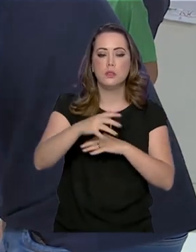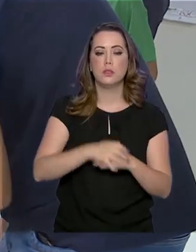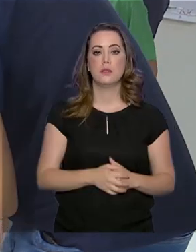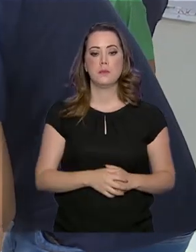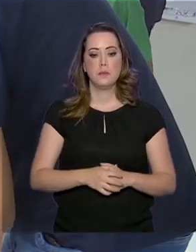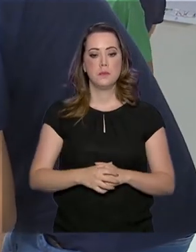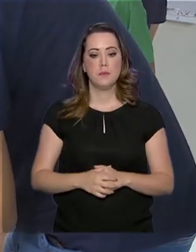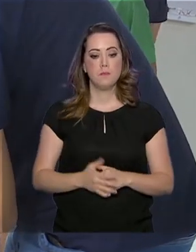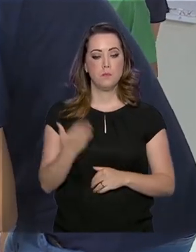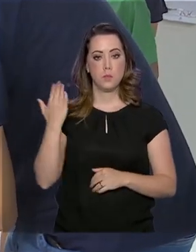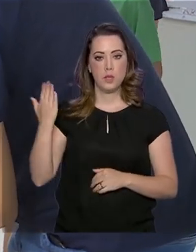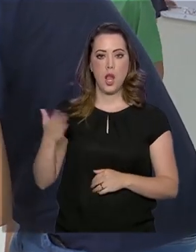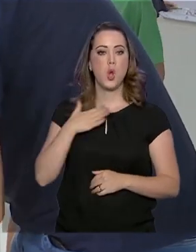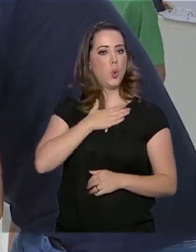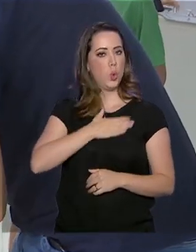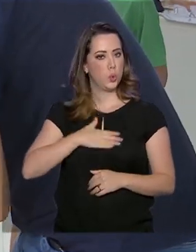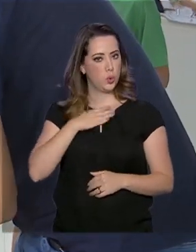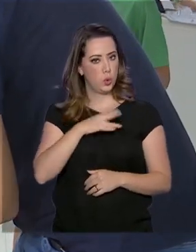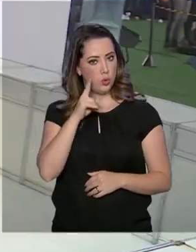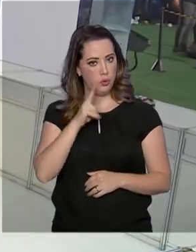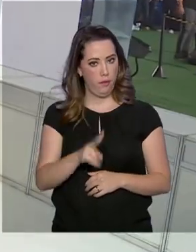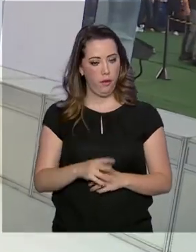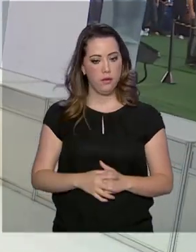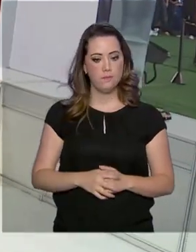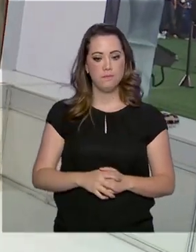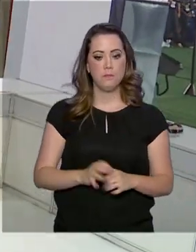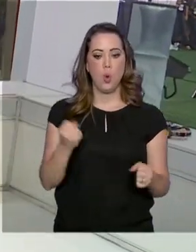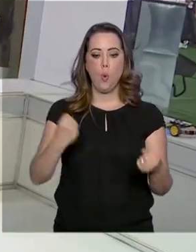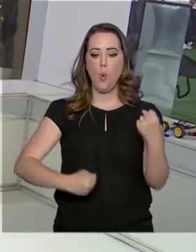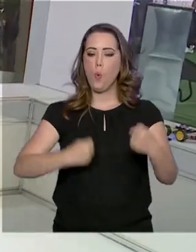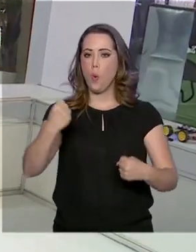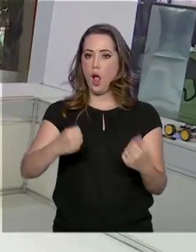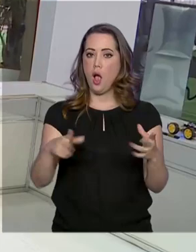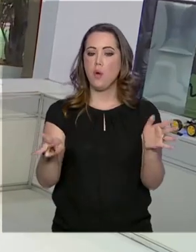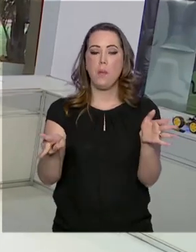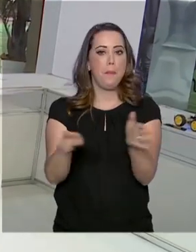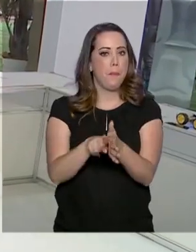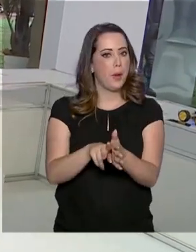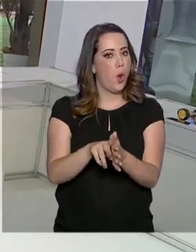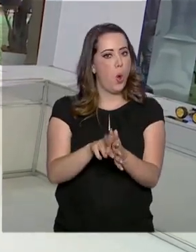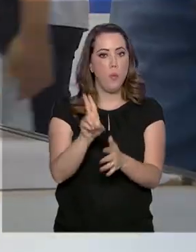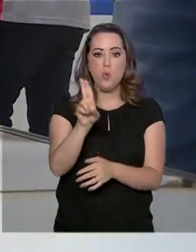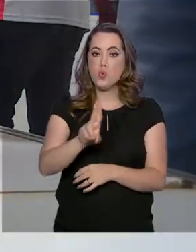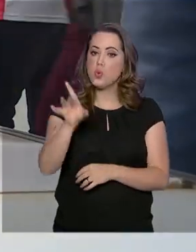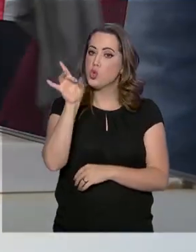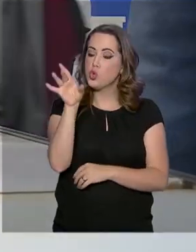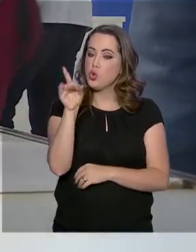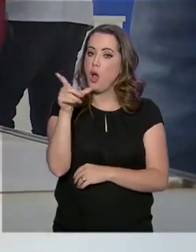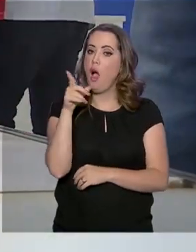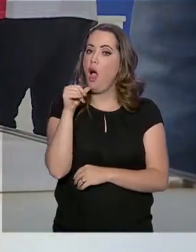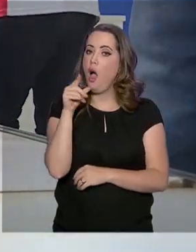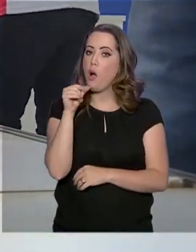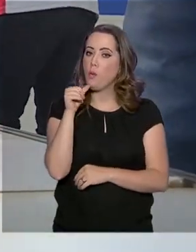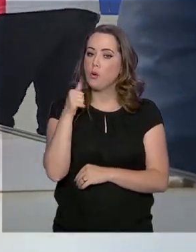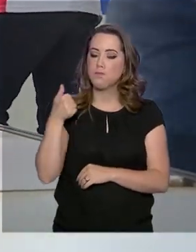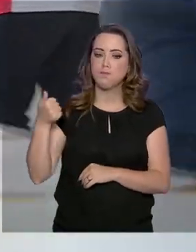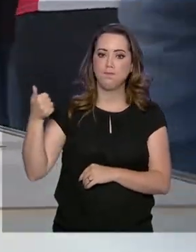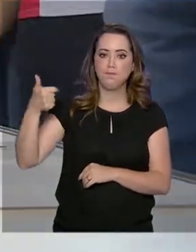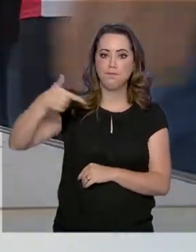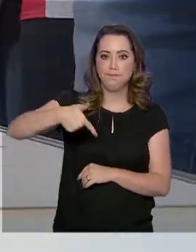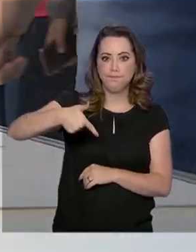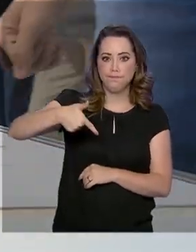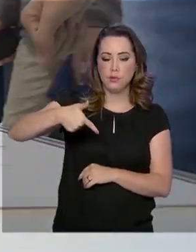Seu Carlos gostou da novidade. Um carro que é movido à água. Isso mesmo. Será o